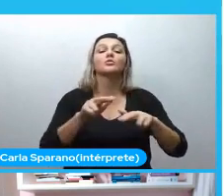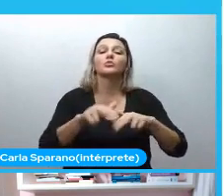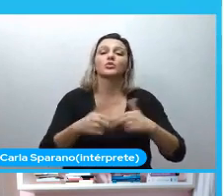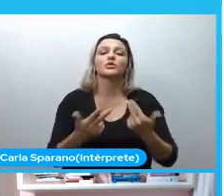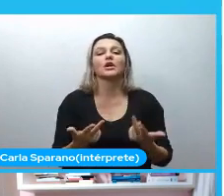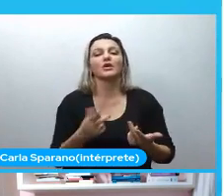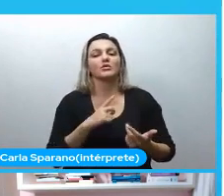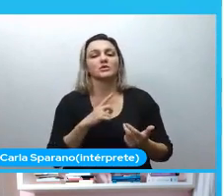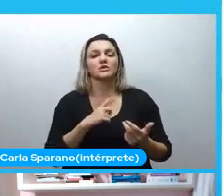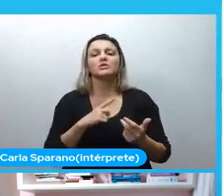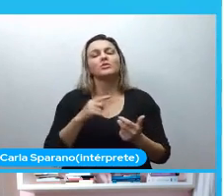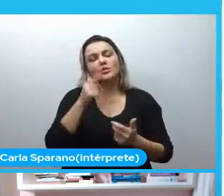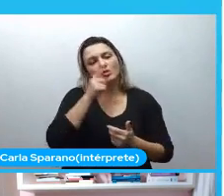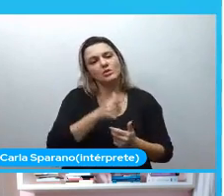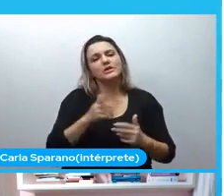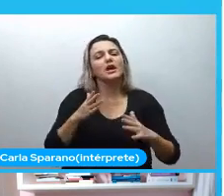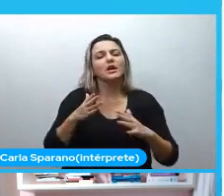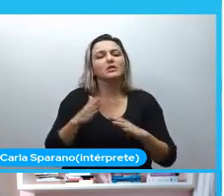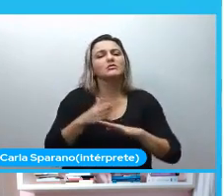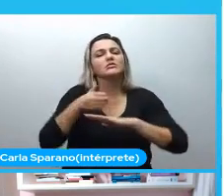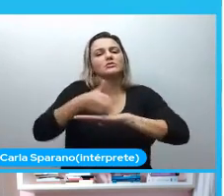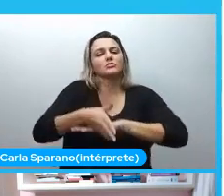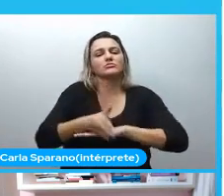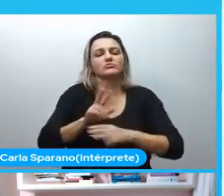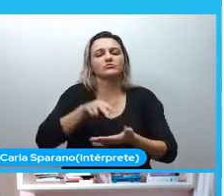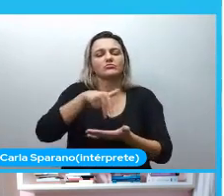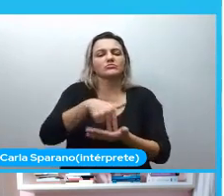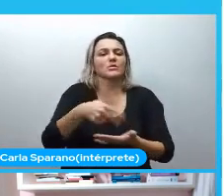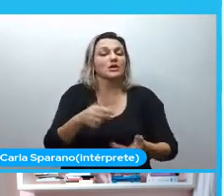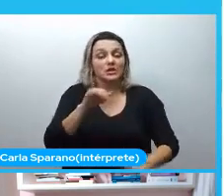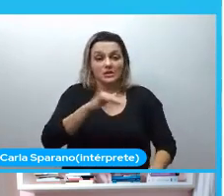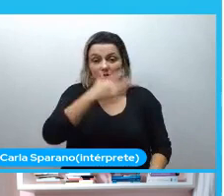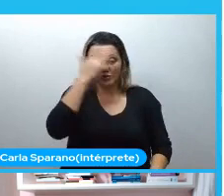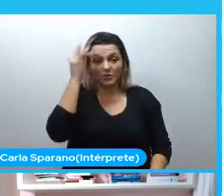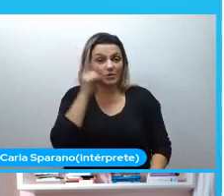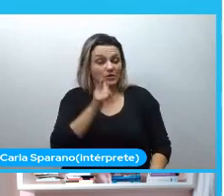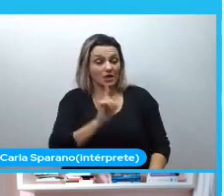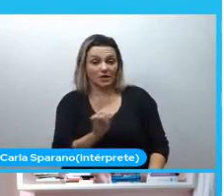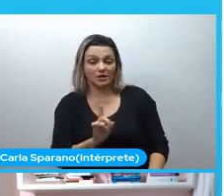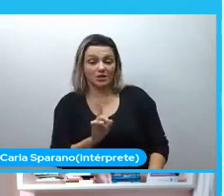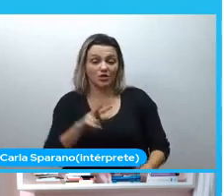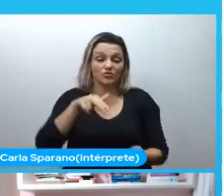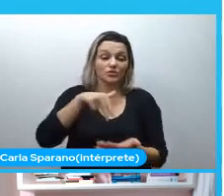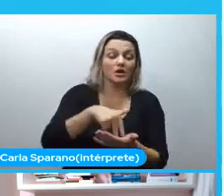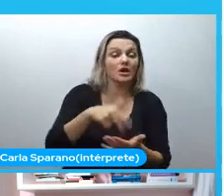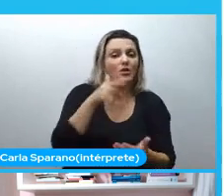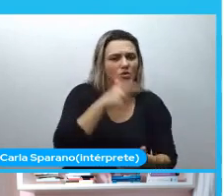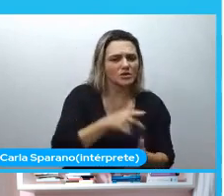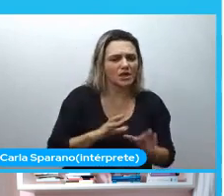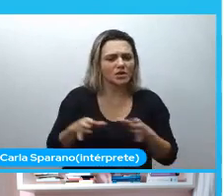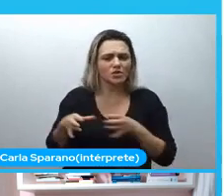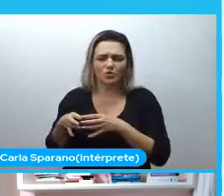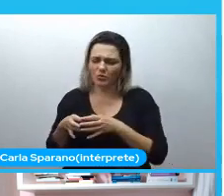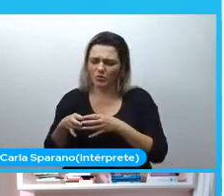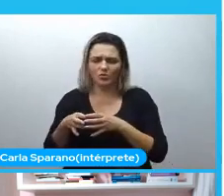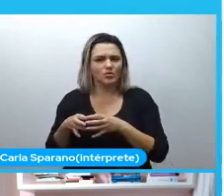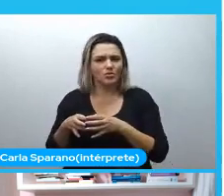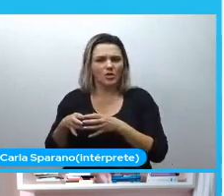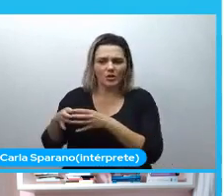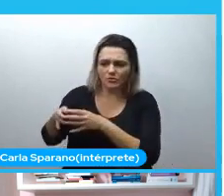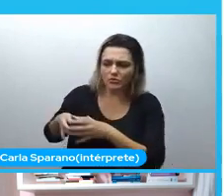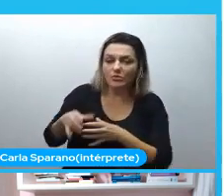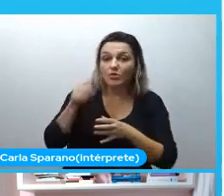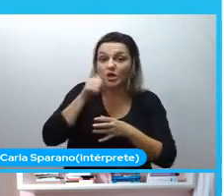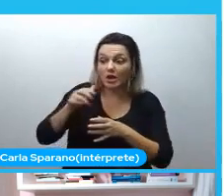será que as pessoas conseguem chegar aqui? Se as pessoas não conseguirem chegar aqui, a gente consegue montar um grupo para ir várias mulheres juntas,